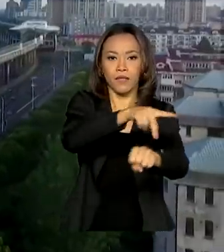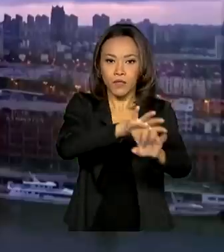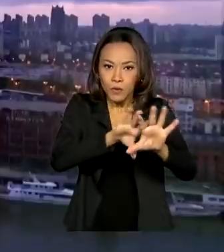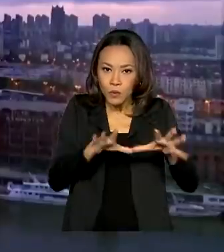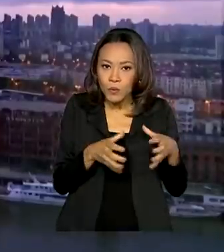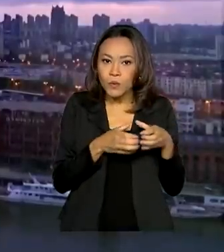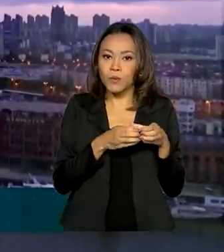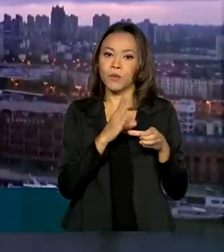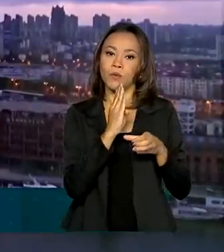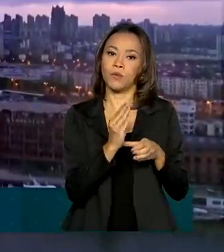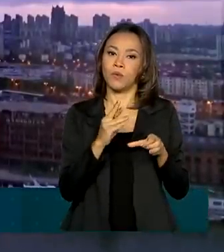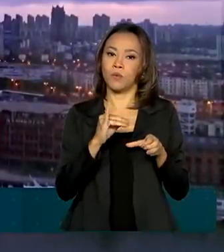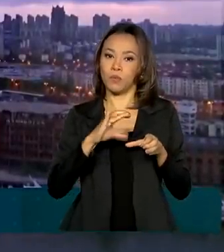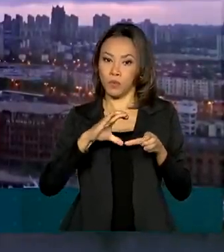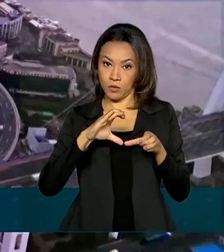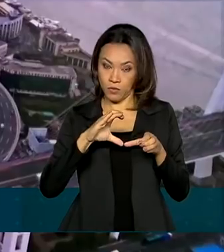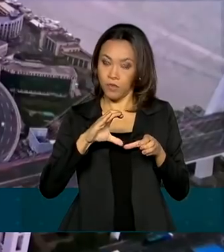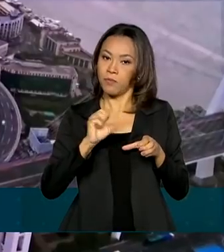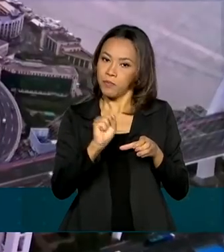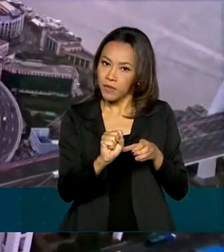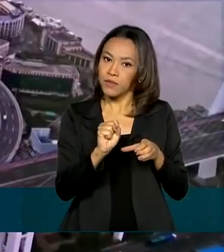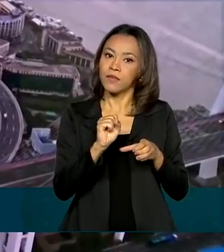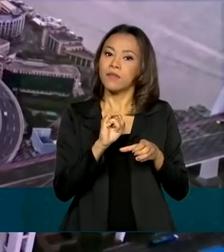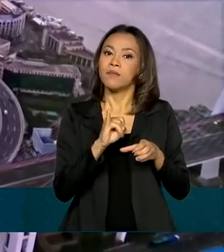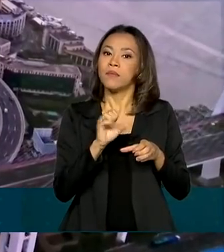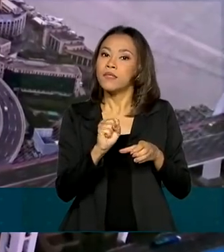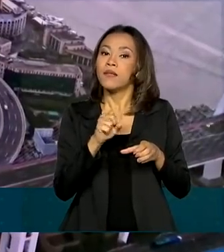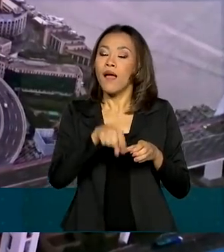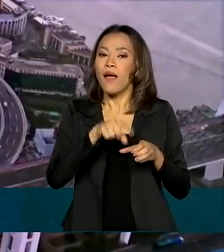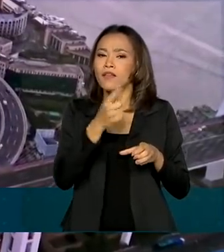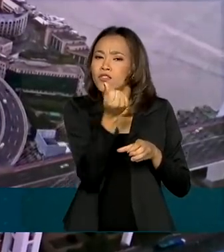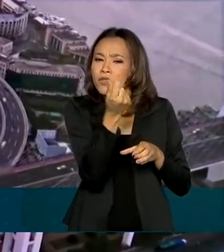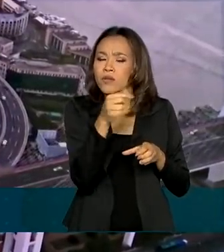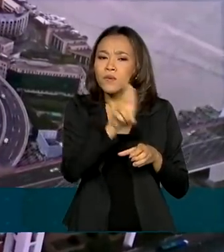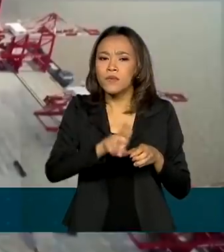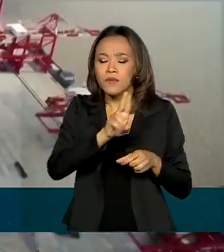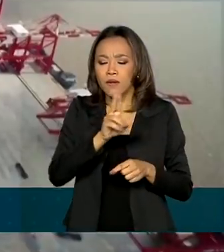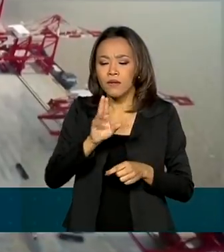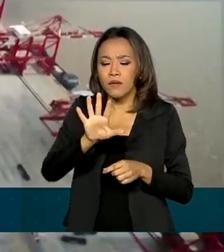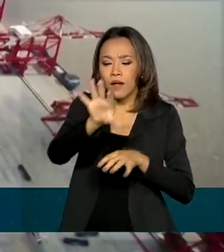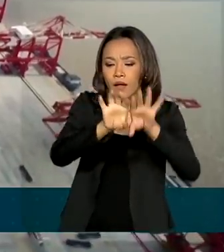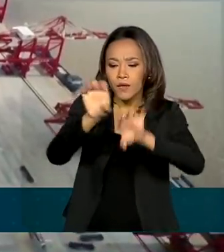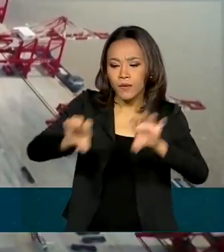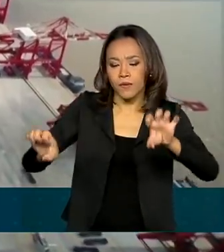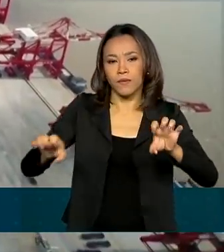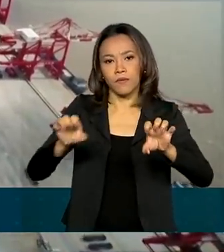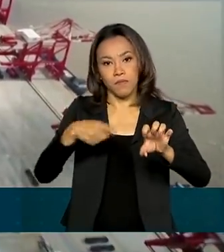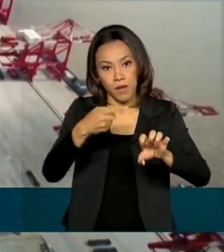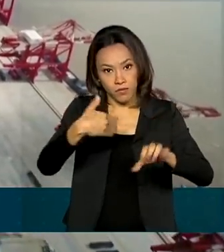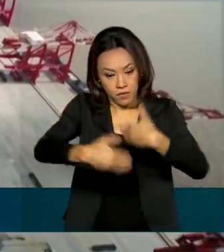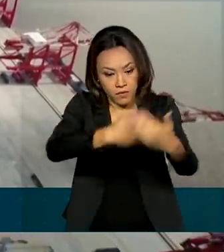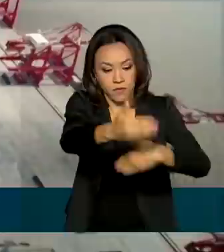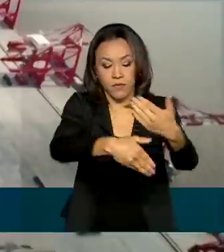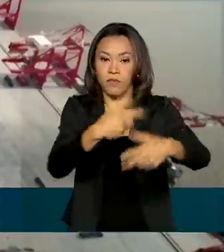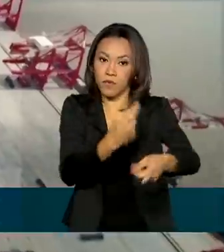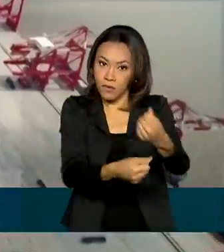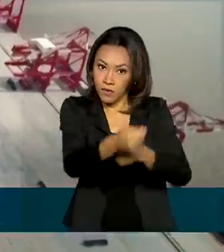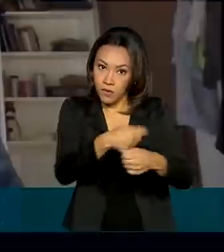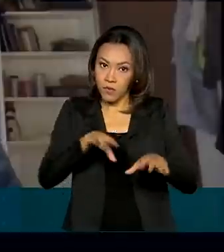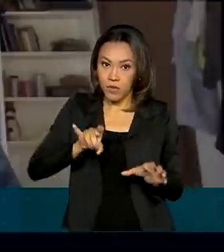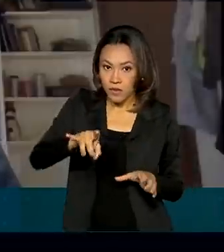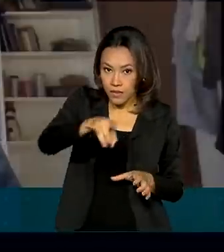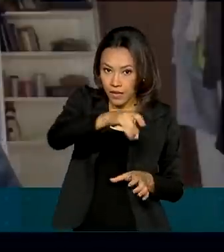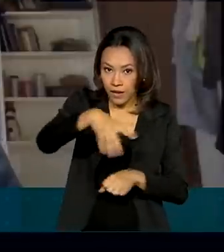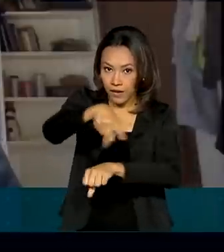Banco do BRICS, investimentos que devem ser usados em projetos de infraestrutura para o desenvolvimento econômico dos países.